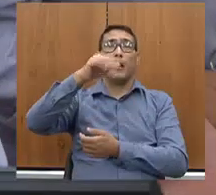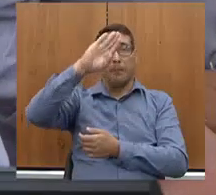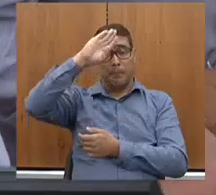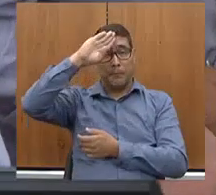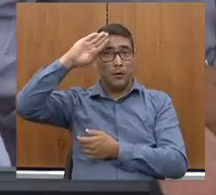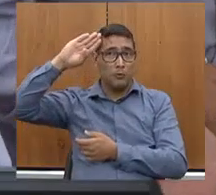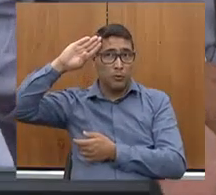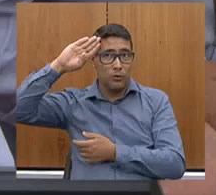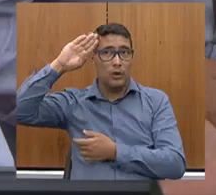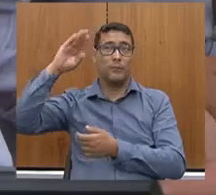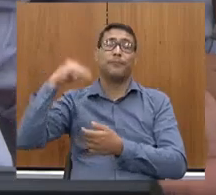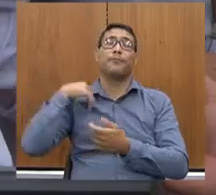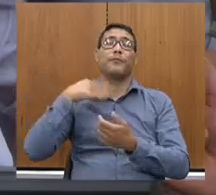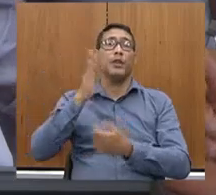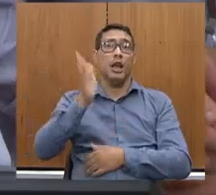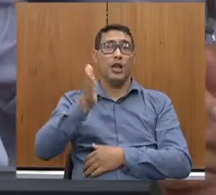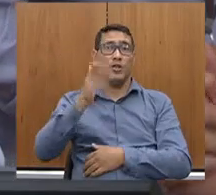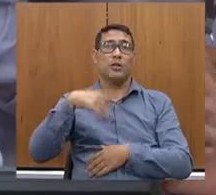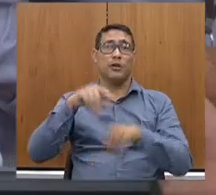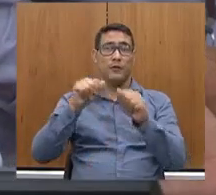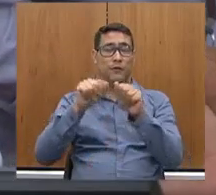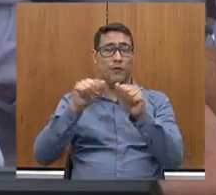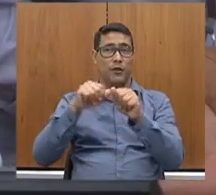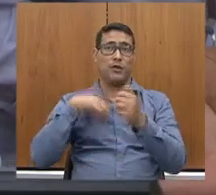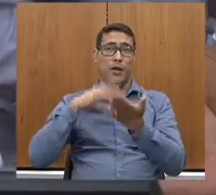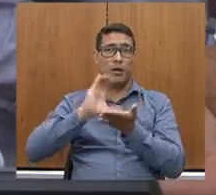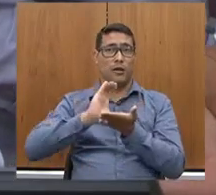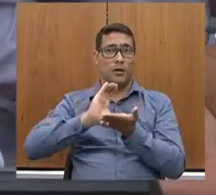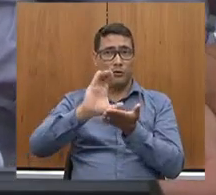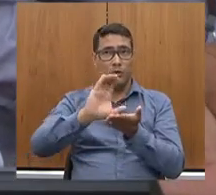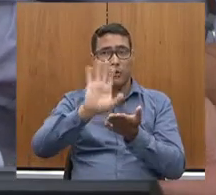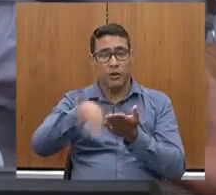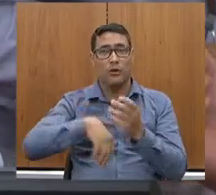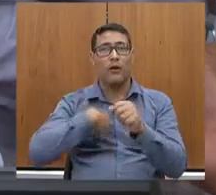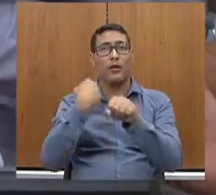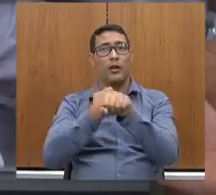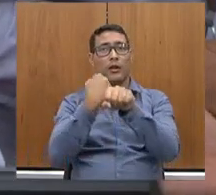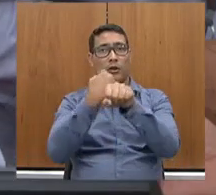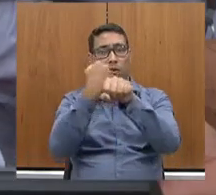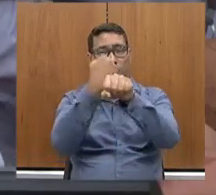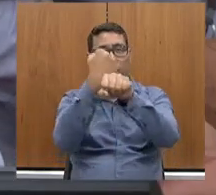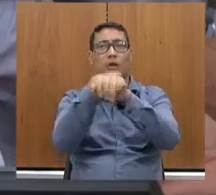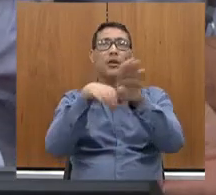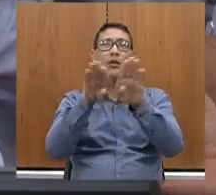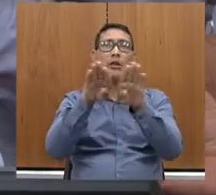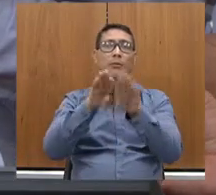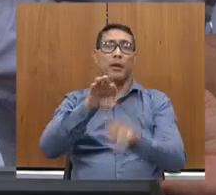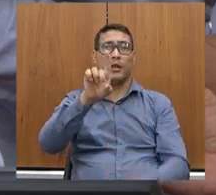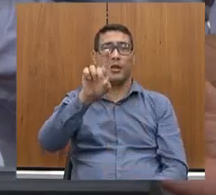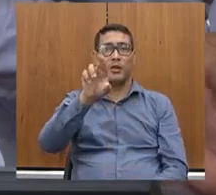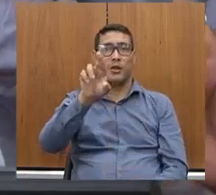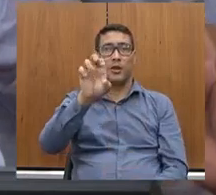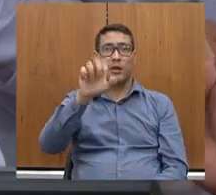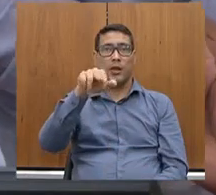Fizemos a concessão que inclui, por exemplo, obras de drenagem para evitar as